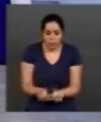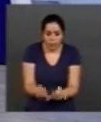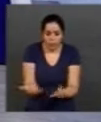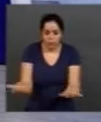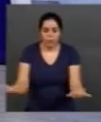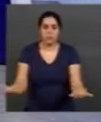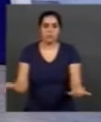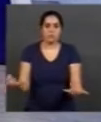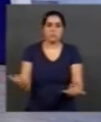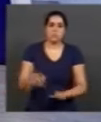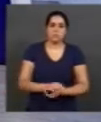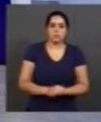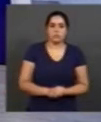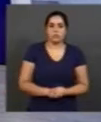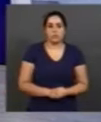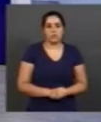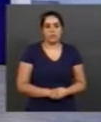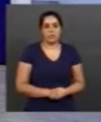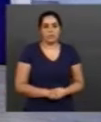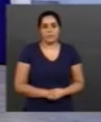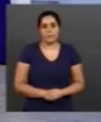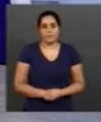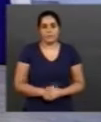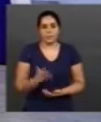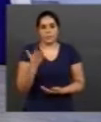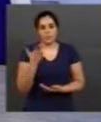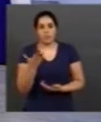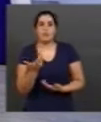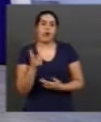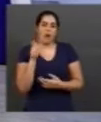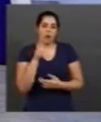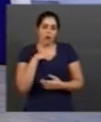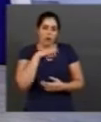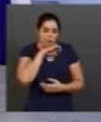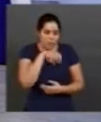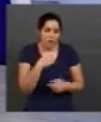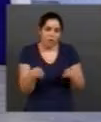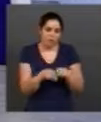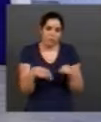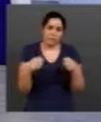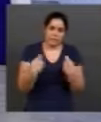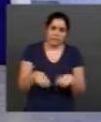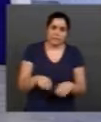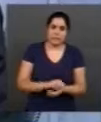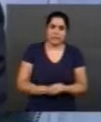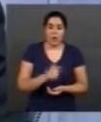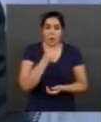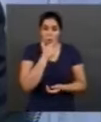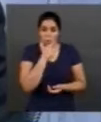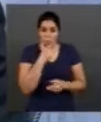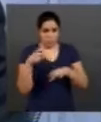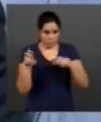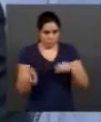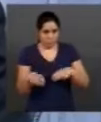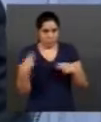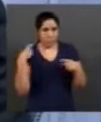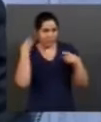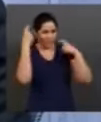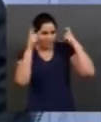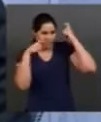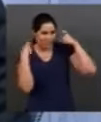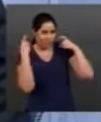grãos, alimentação de animais, aquela coisa toda. Ele se preocupa muito, realmente, com a